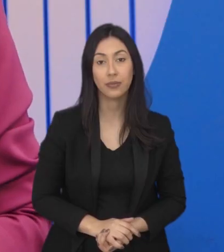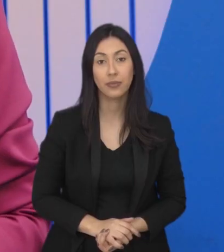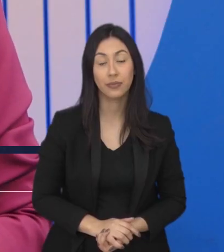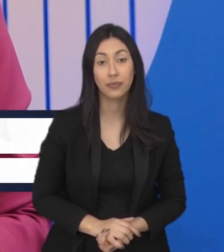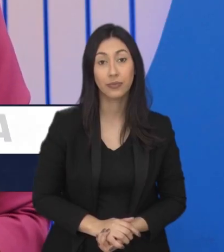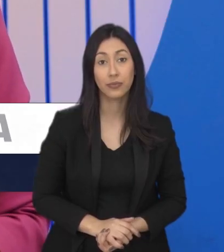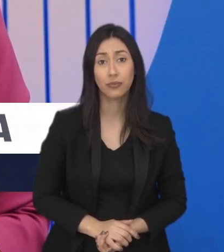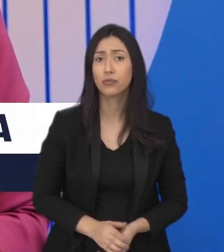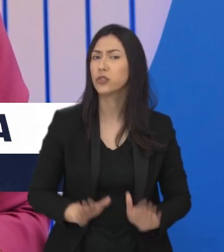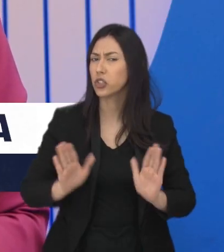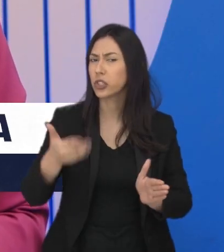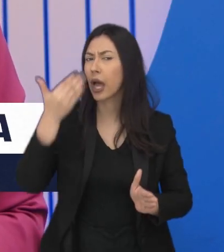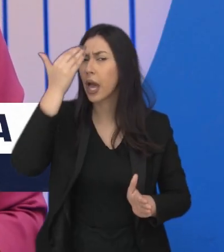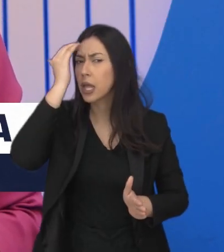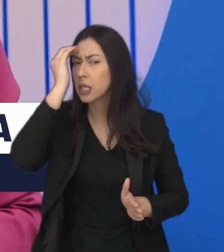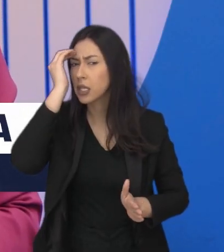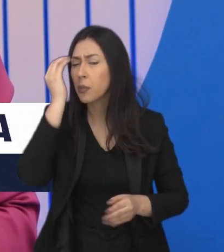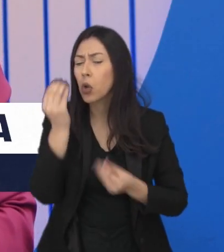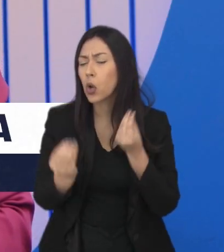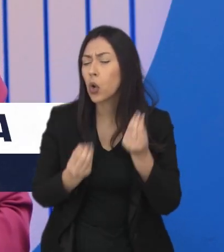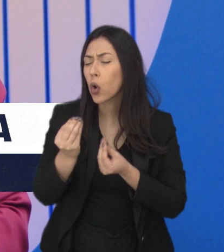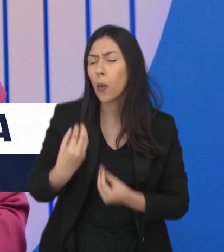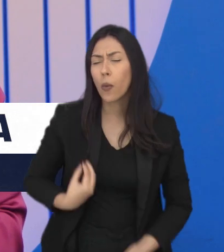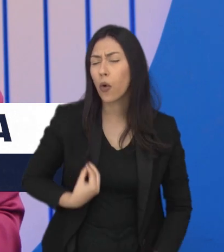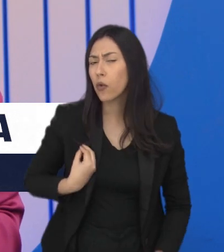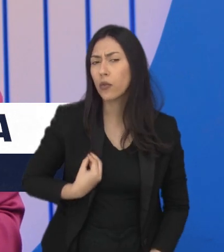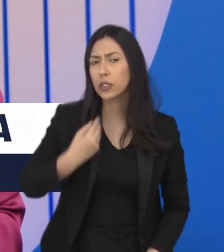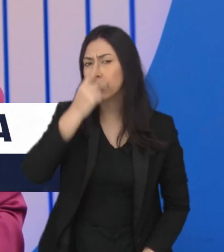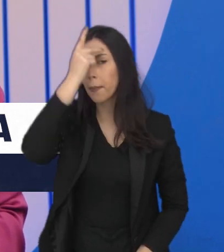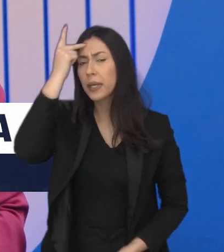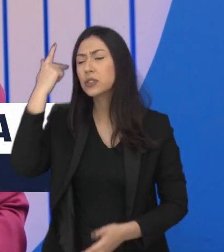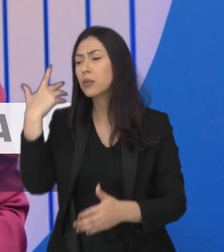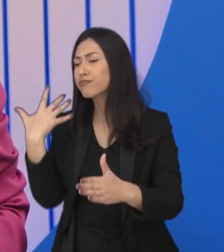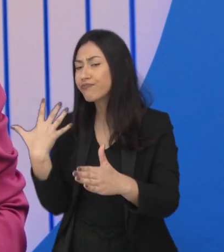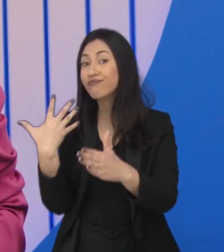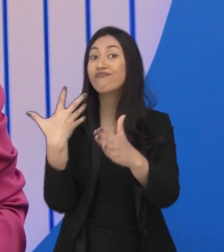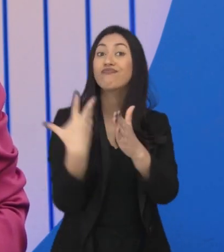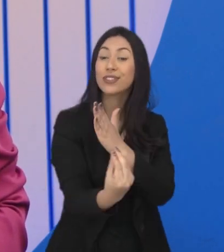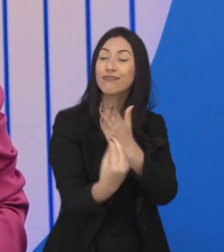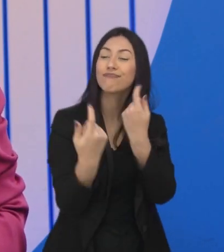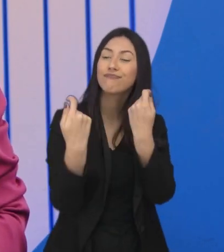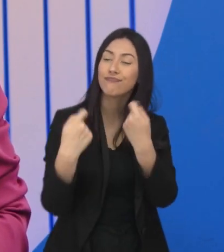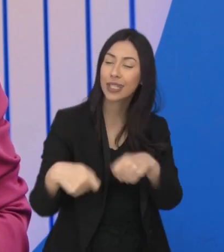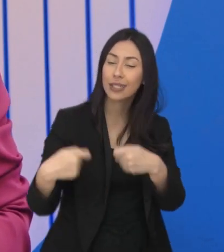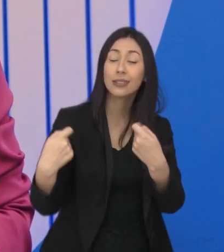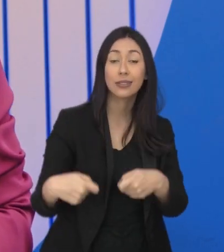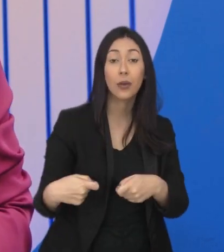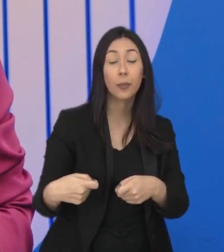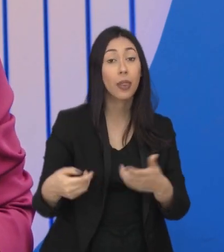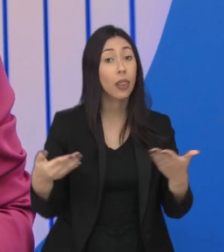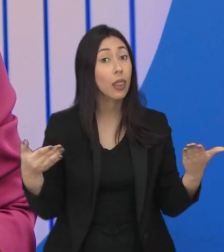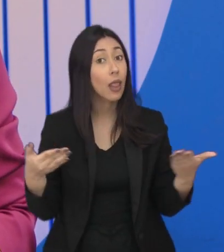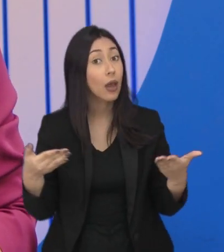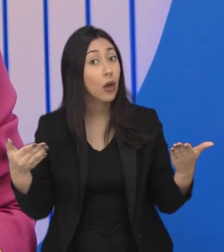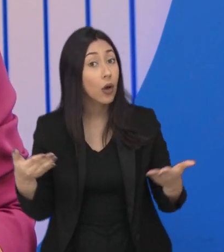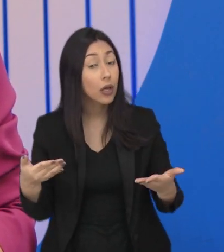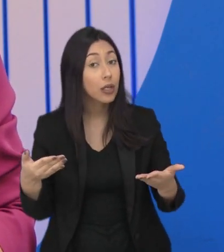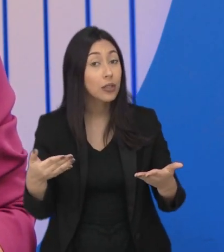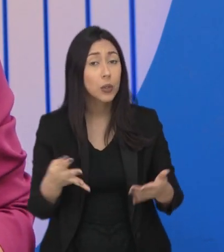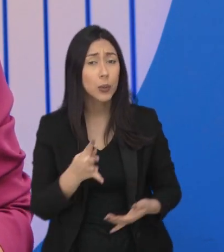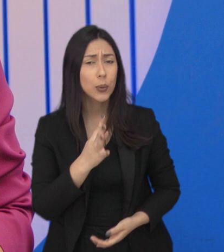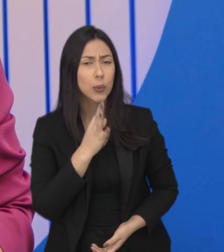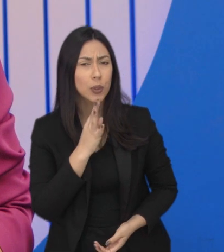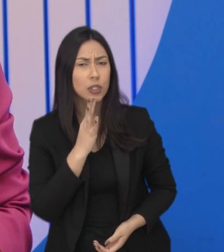Já entendemos o dia a dia das pessoas que foram forçadas a deixar os países em que vivem. Agora chegou a hora de